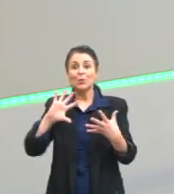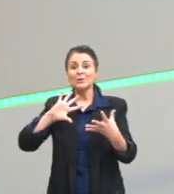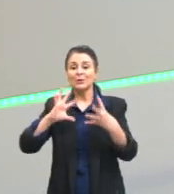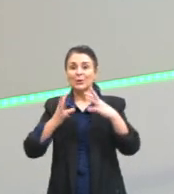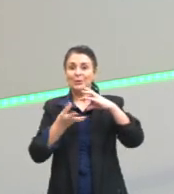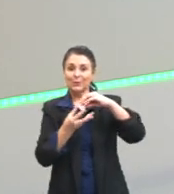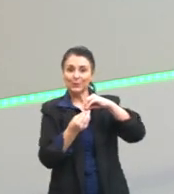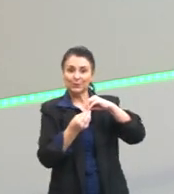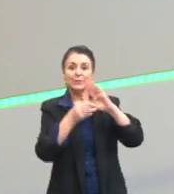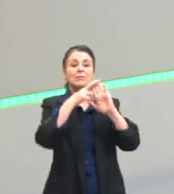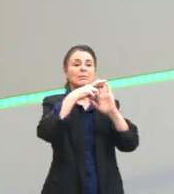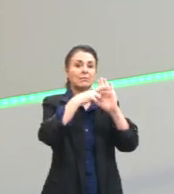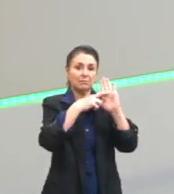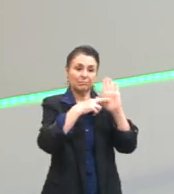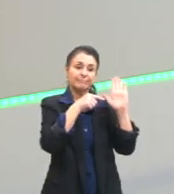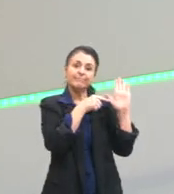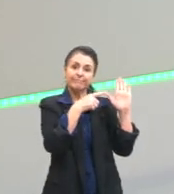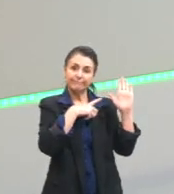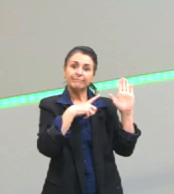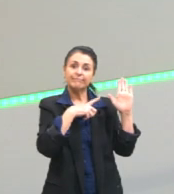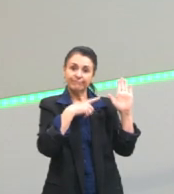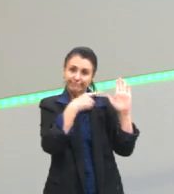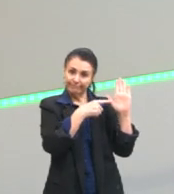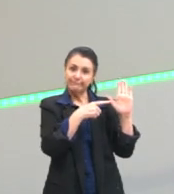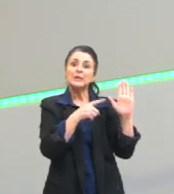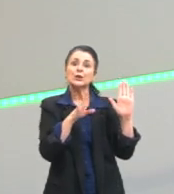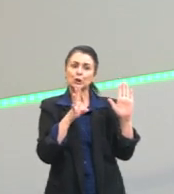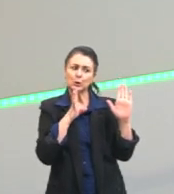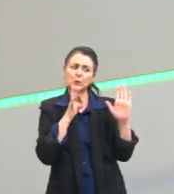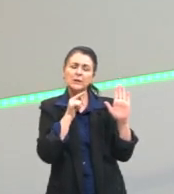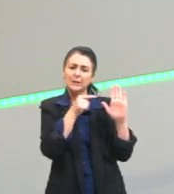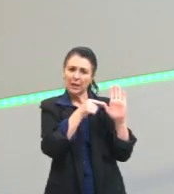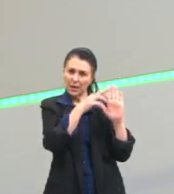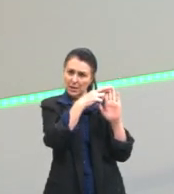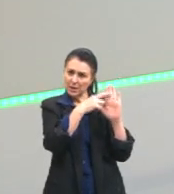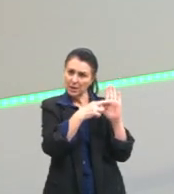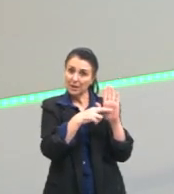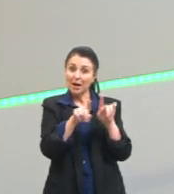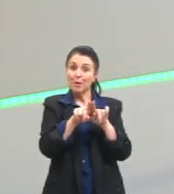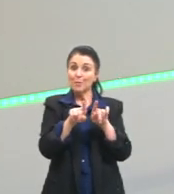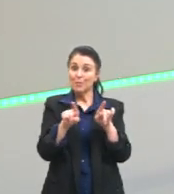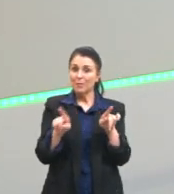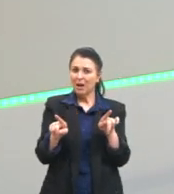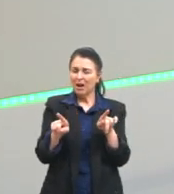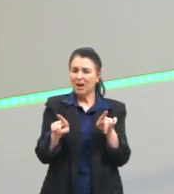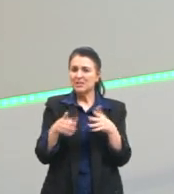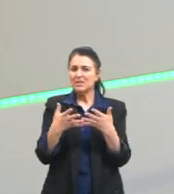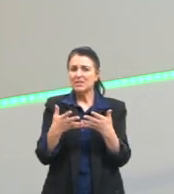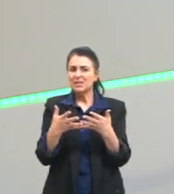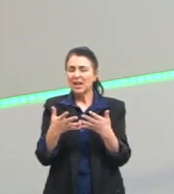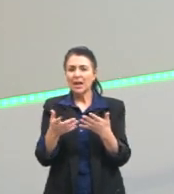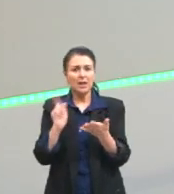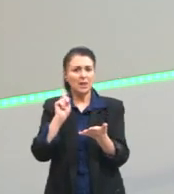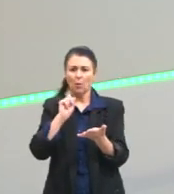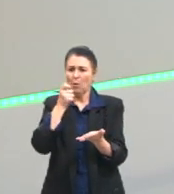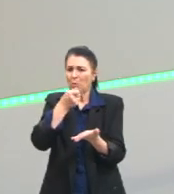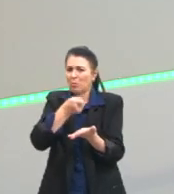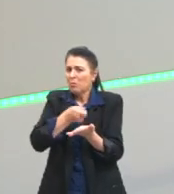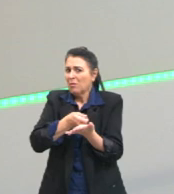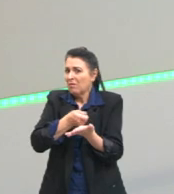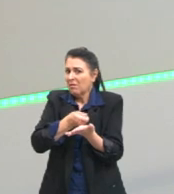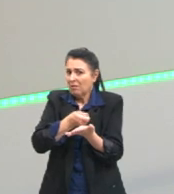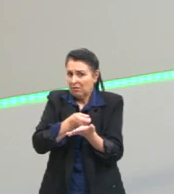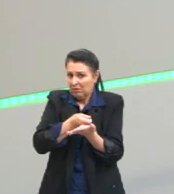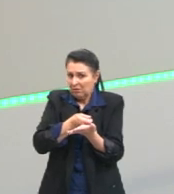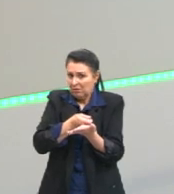estão dizendo que a regra existe, que se conhece a regra, mas que ela não é obrigatória, entre aspas, de